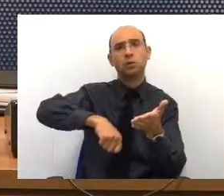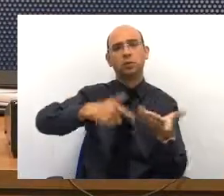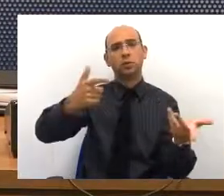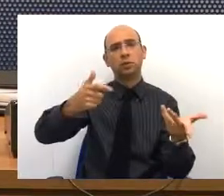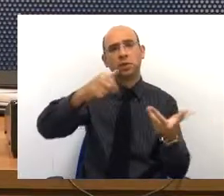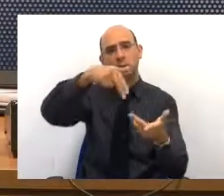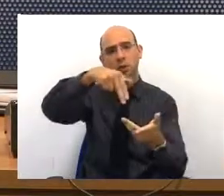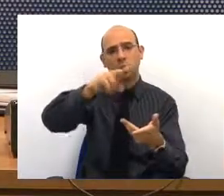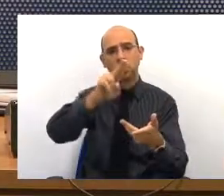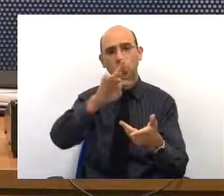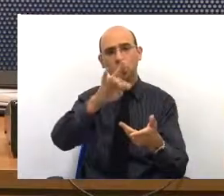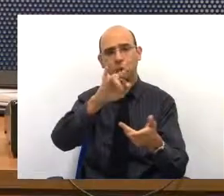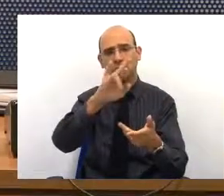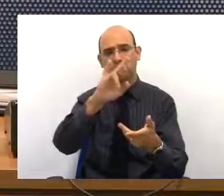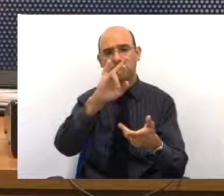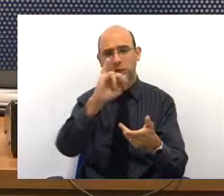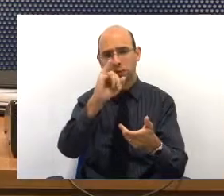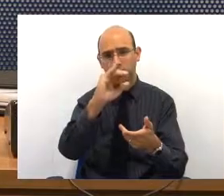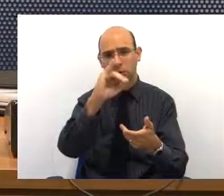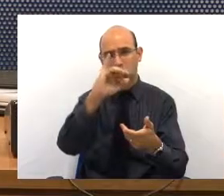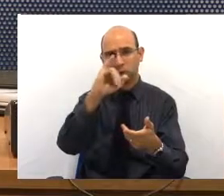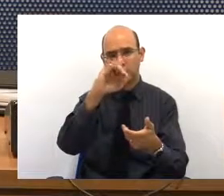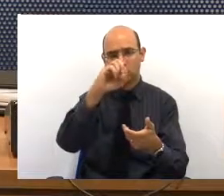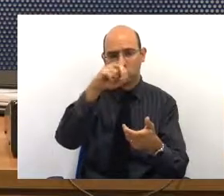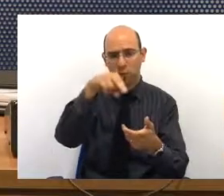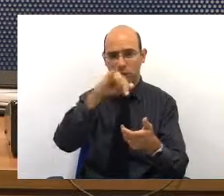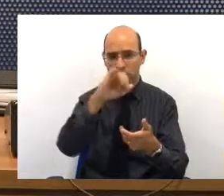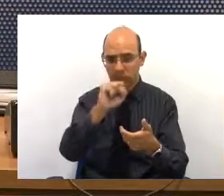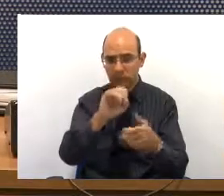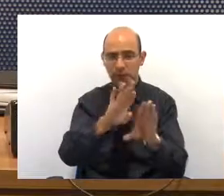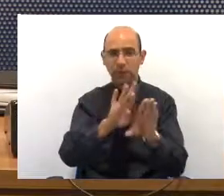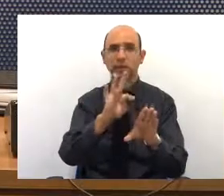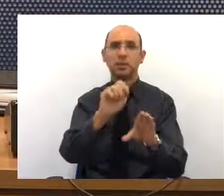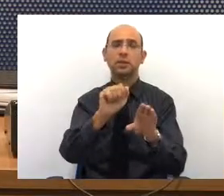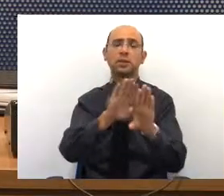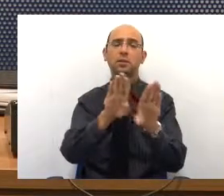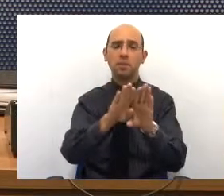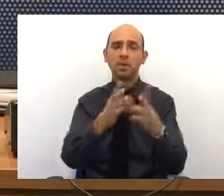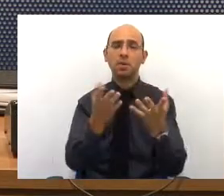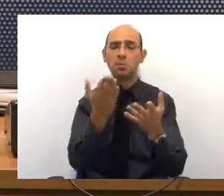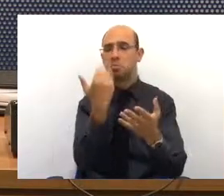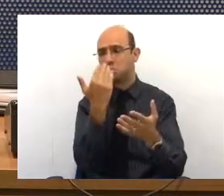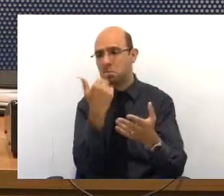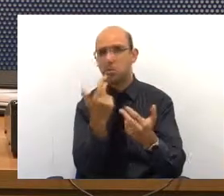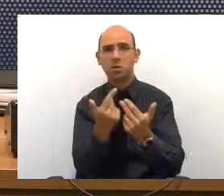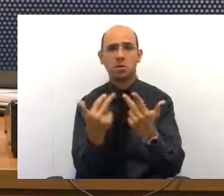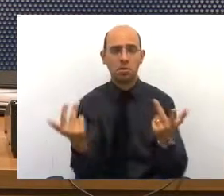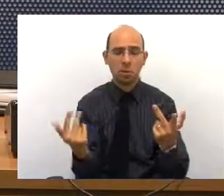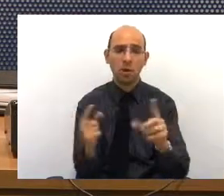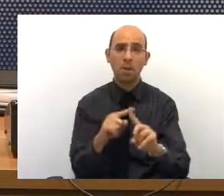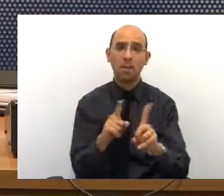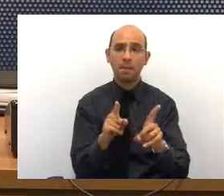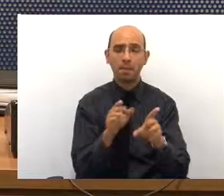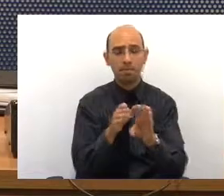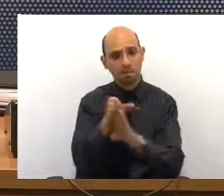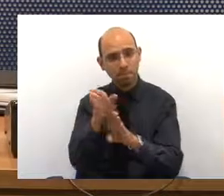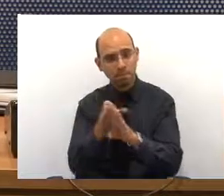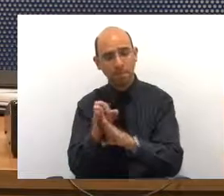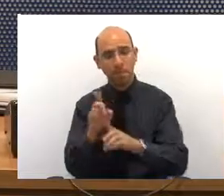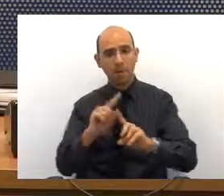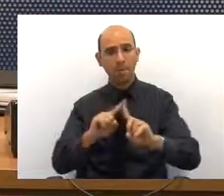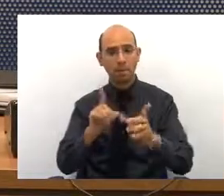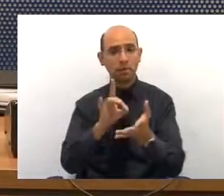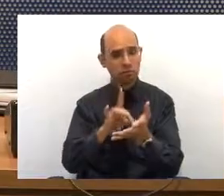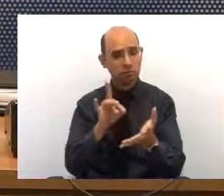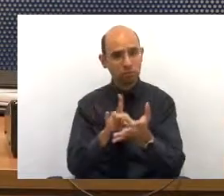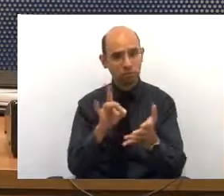orientar a questão da alimentação. Agora, realmente, se vocês